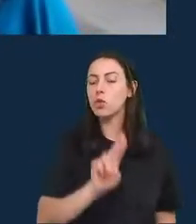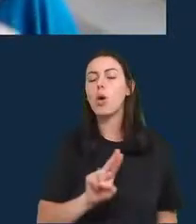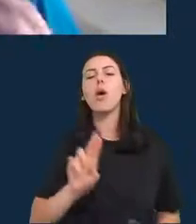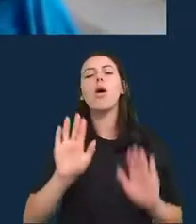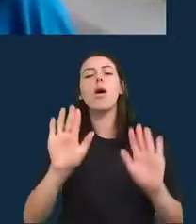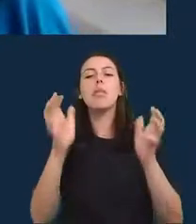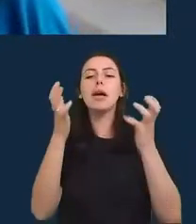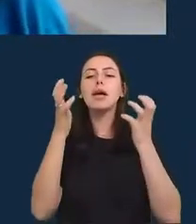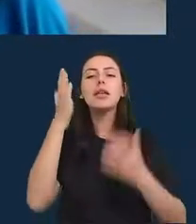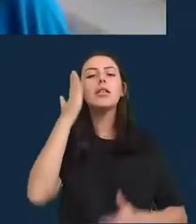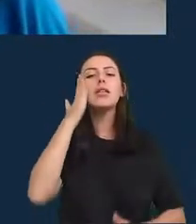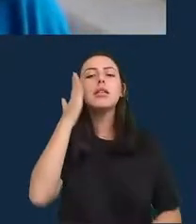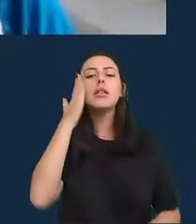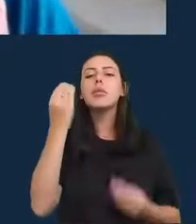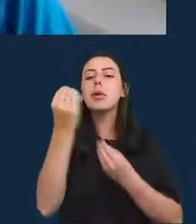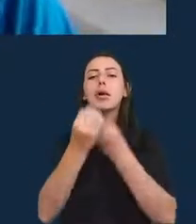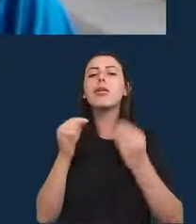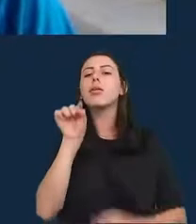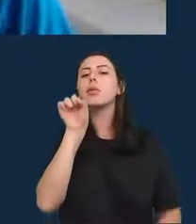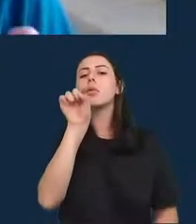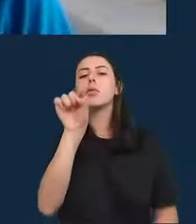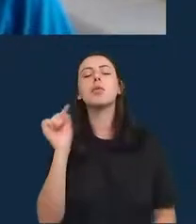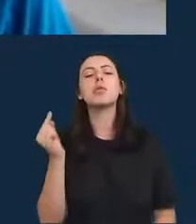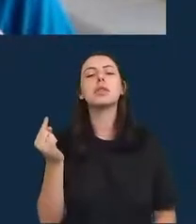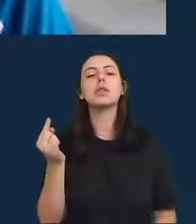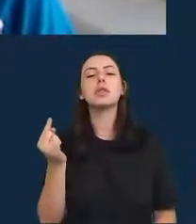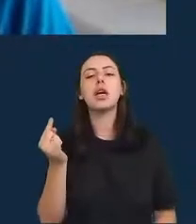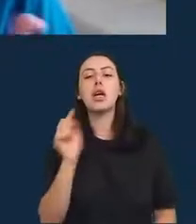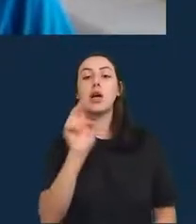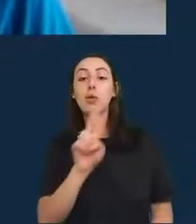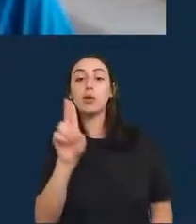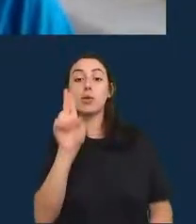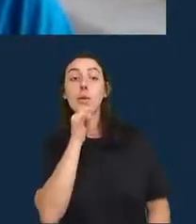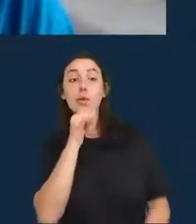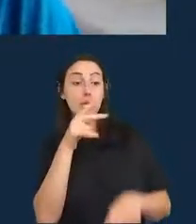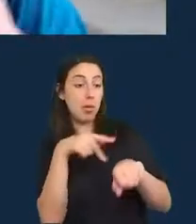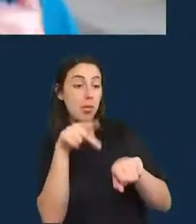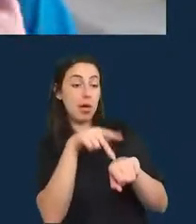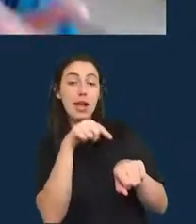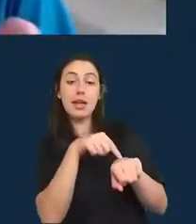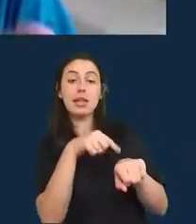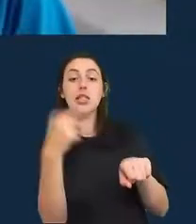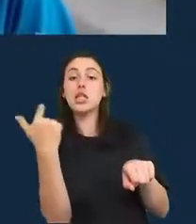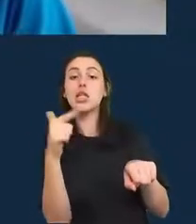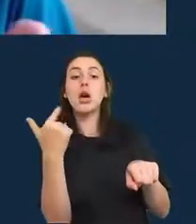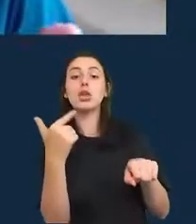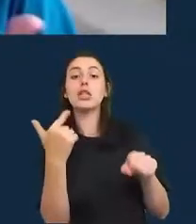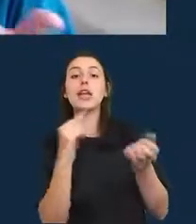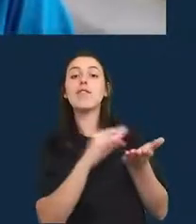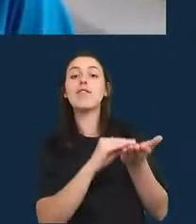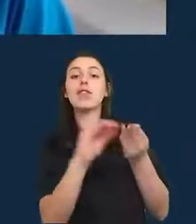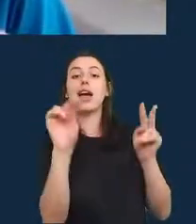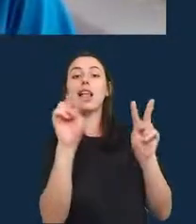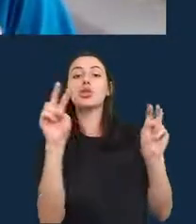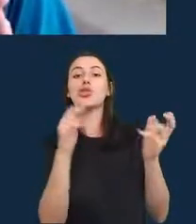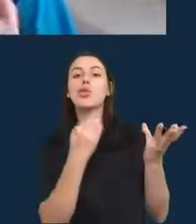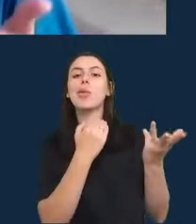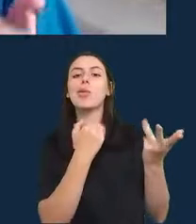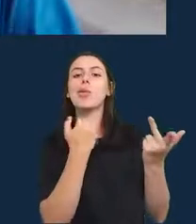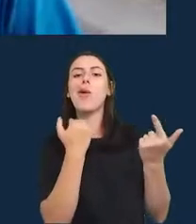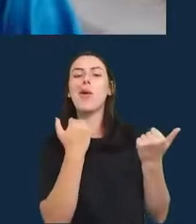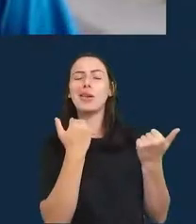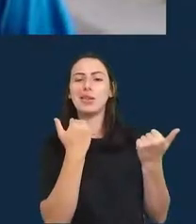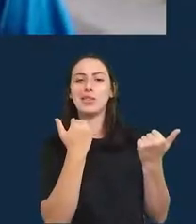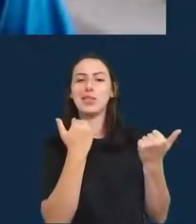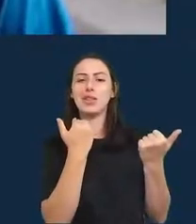tiveram dados de mortalidade. Ela disse que ela sabe que... Bom, ela ficou curiosa porque